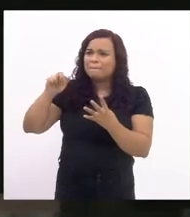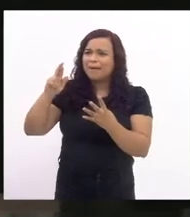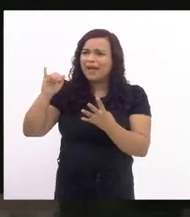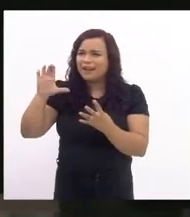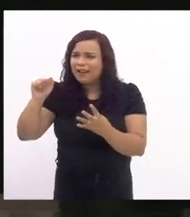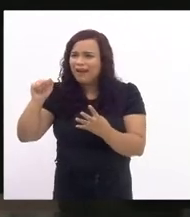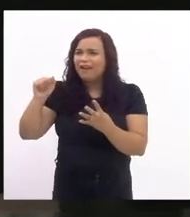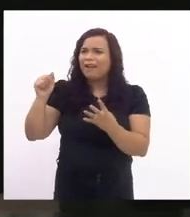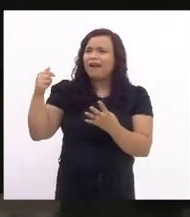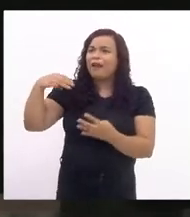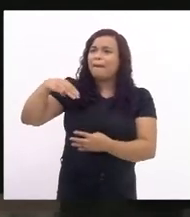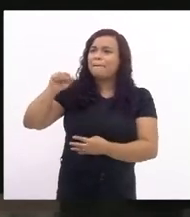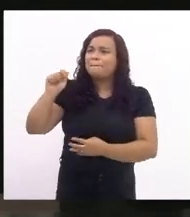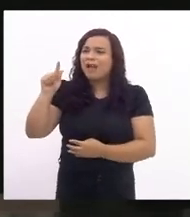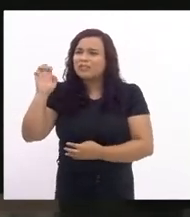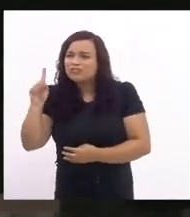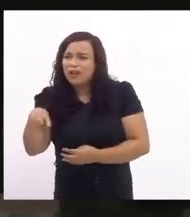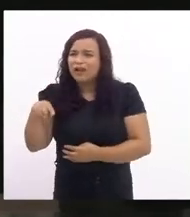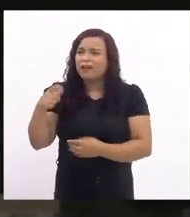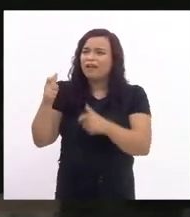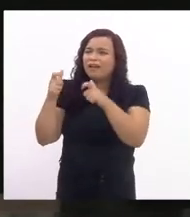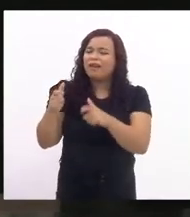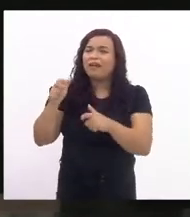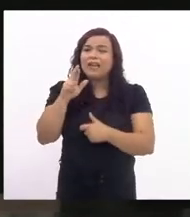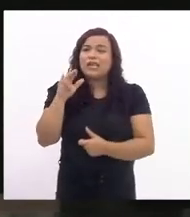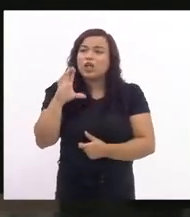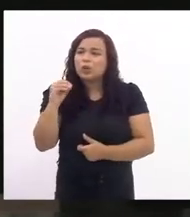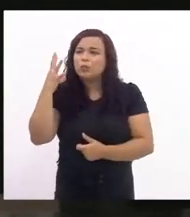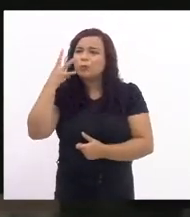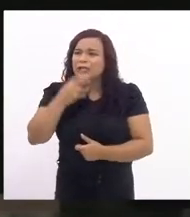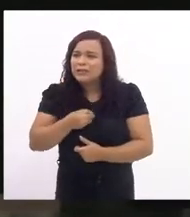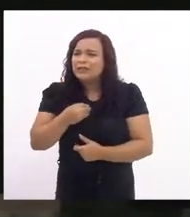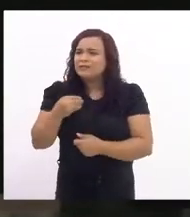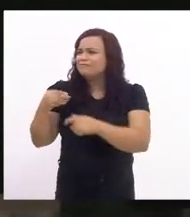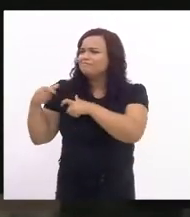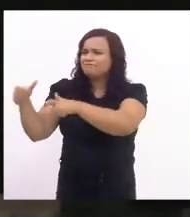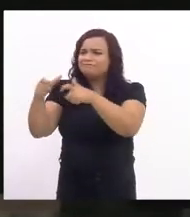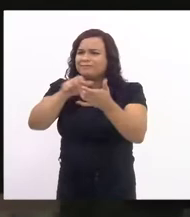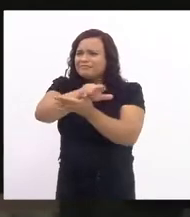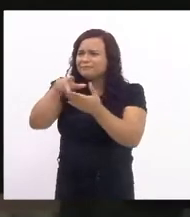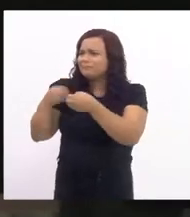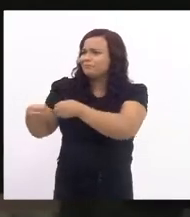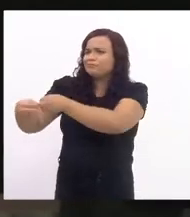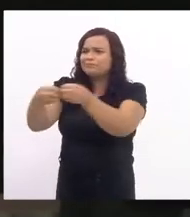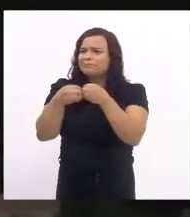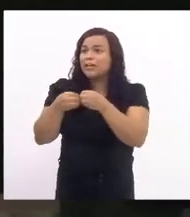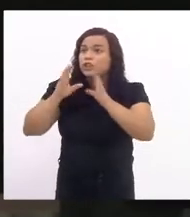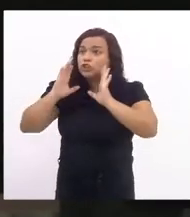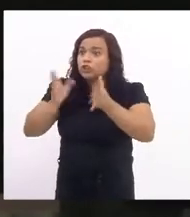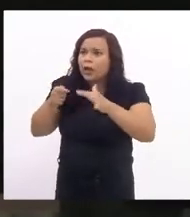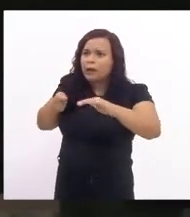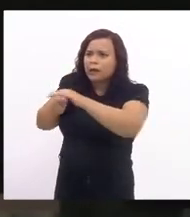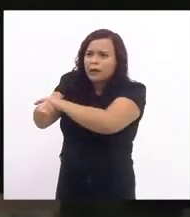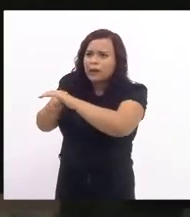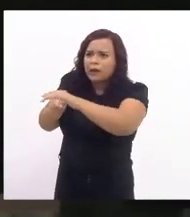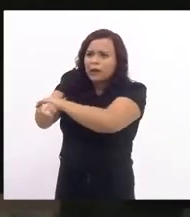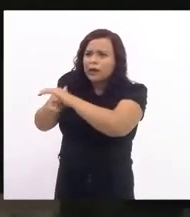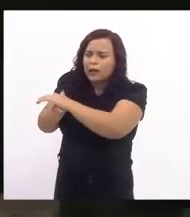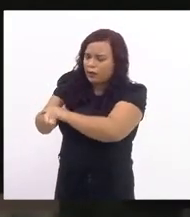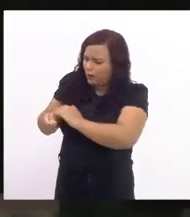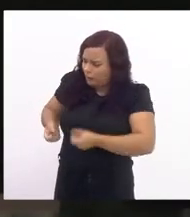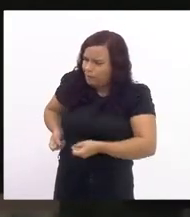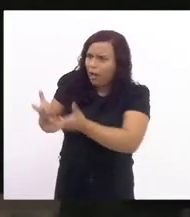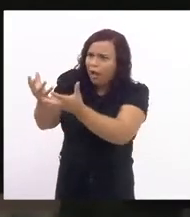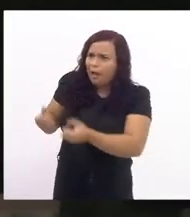do Rio Bonito e já foi investido pasme mais de 37 milhões